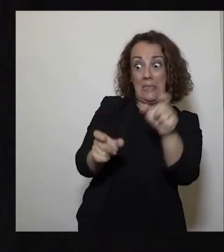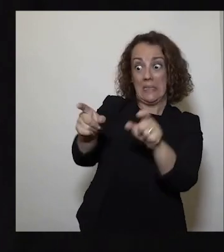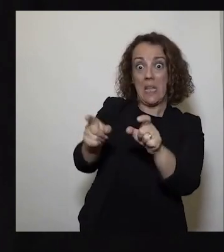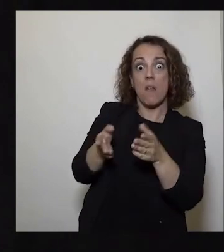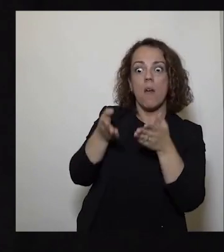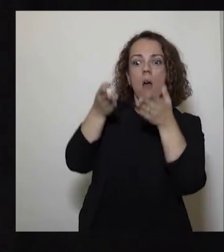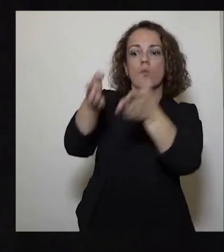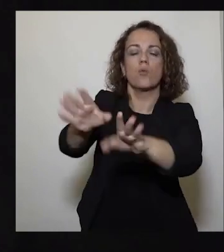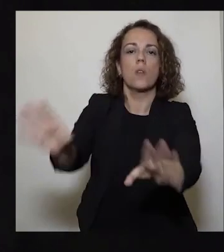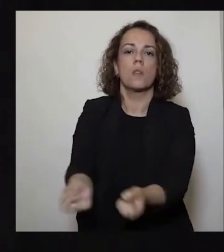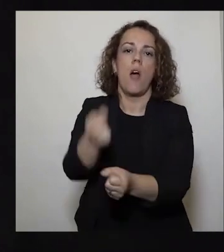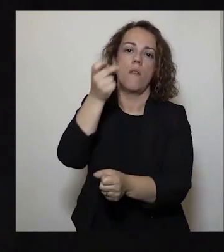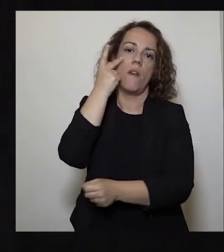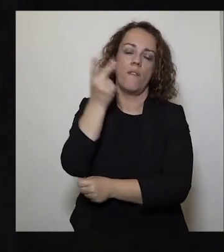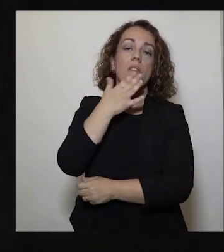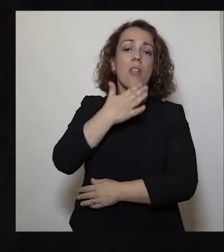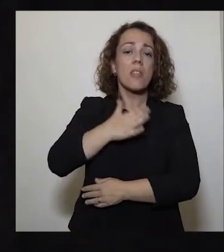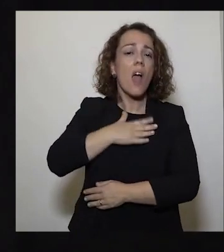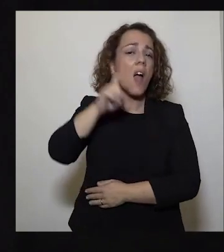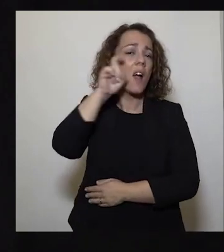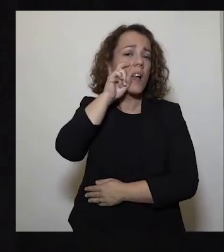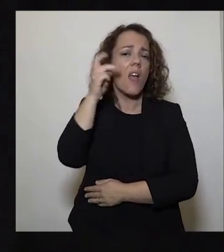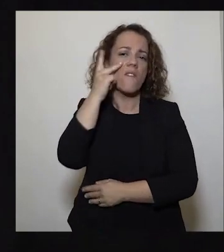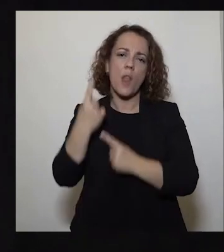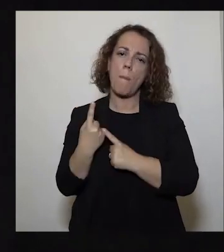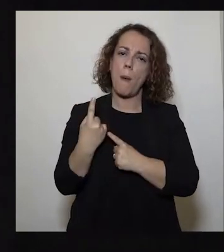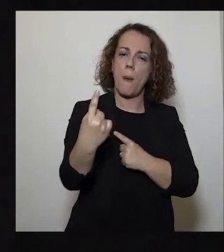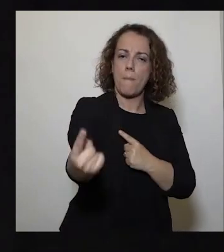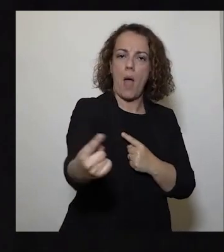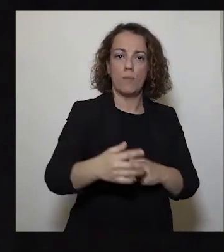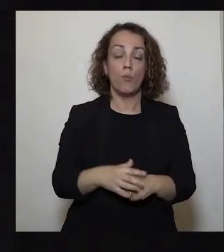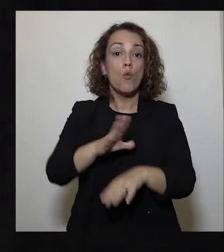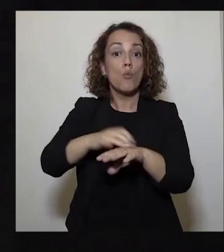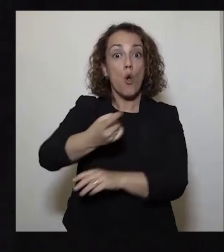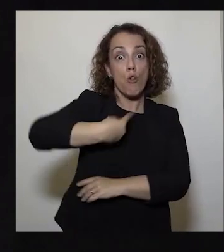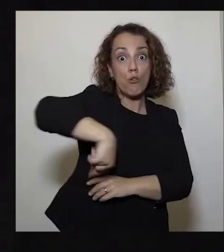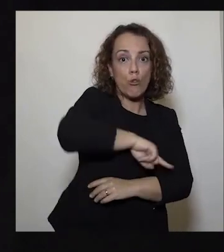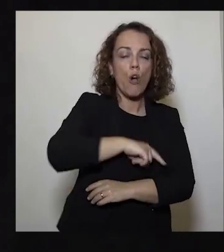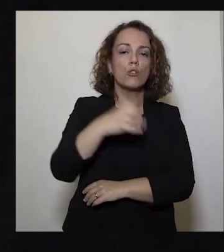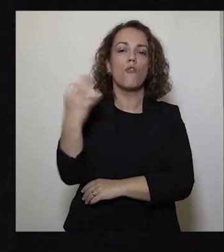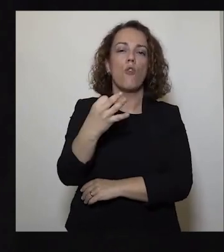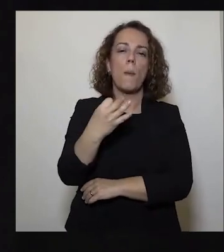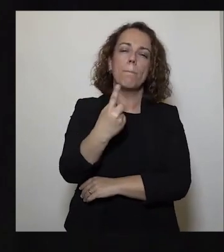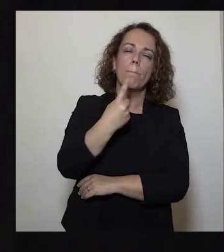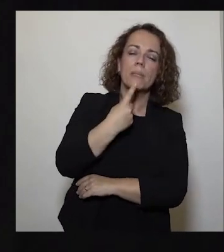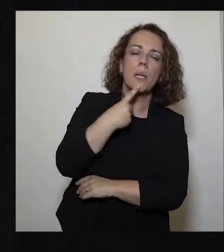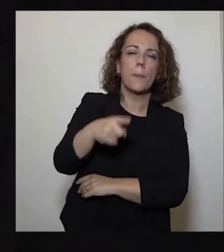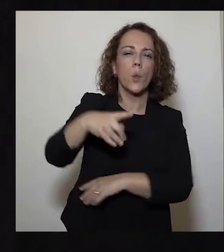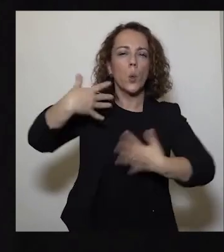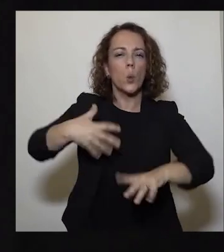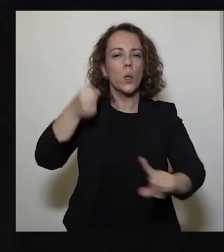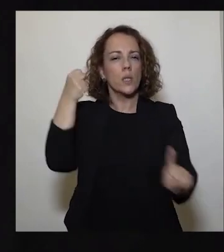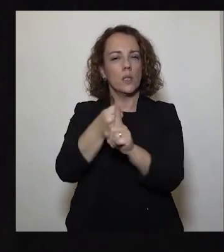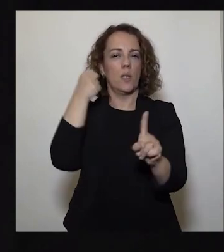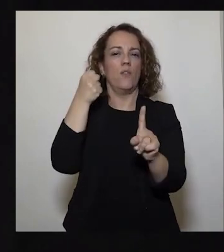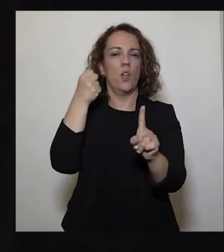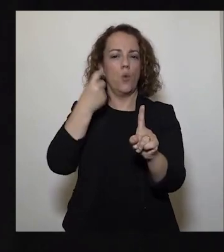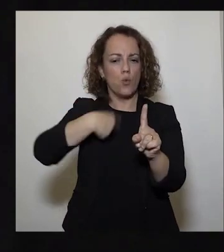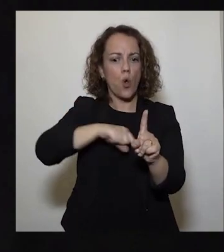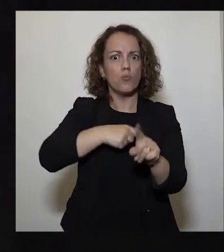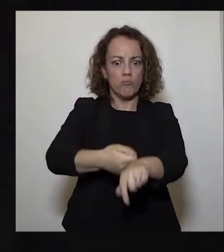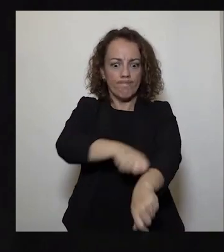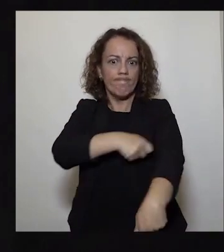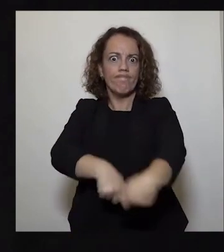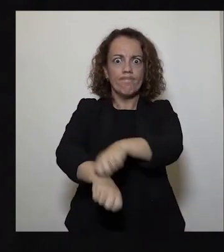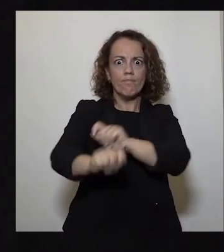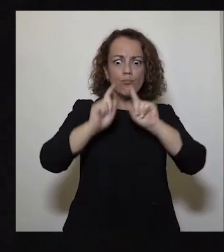o básico do nosso cotidiano. É fruto de todos nós termos entendido o desafio e atuado mais cedo.